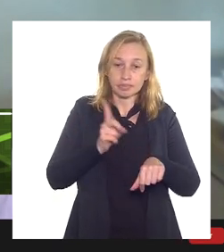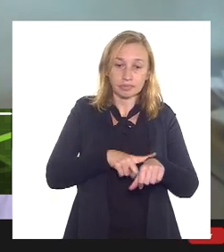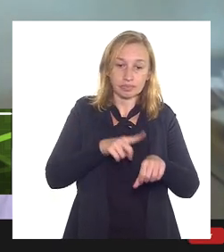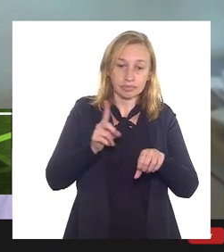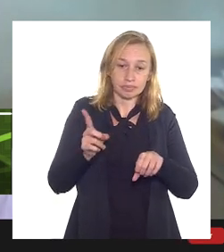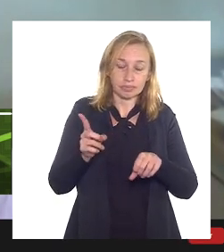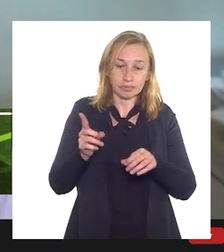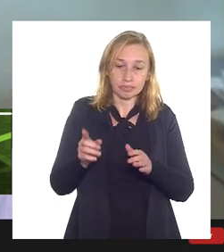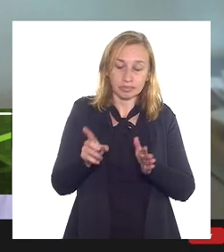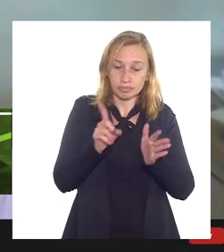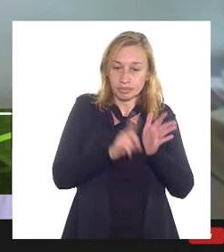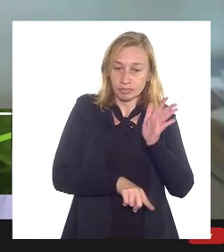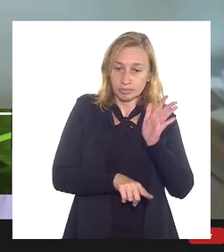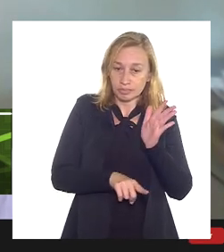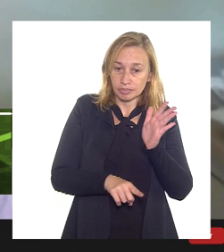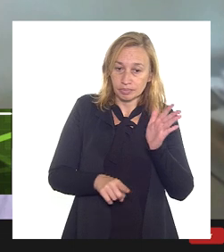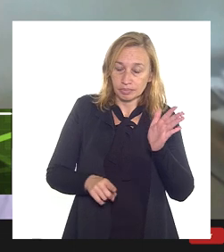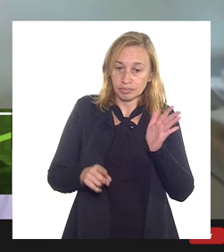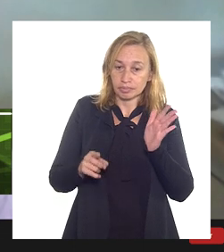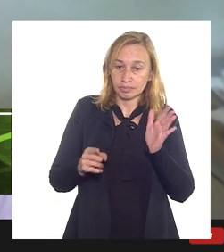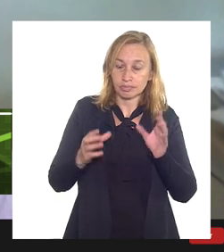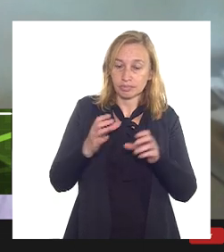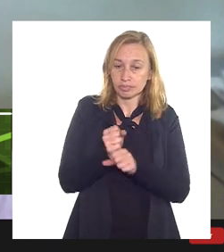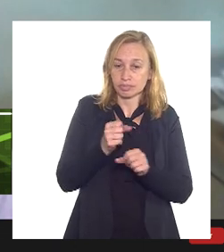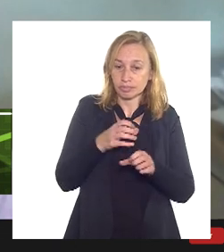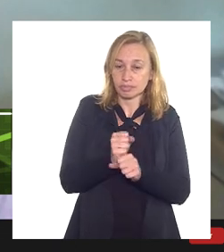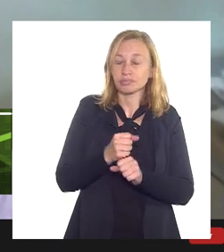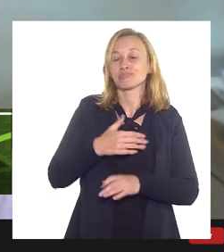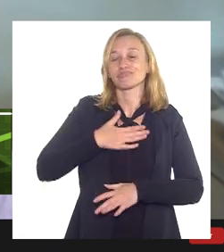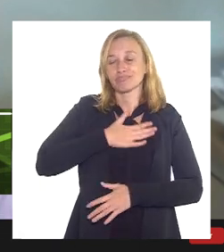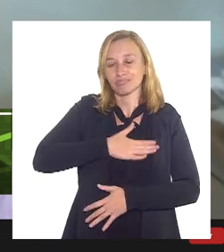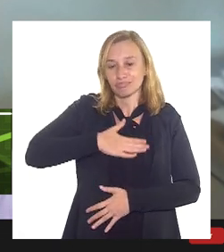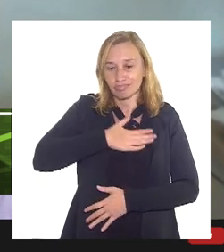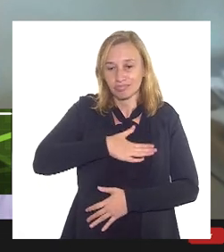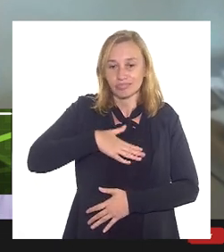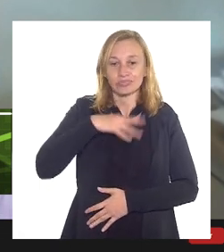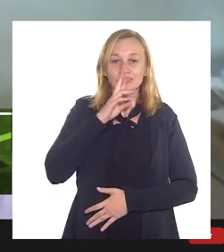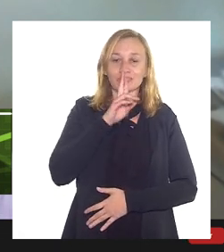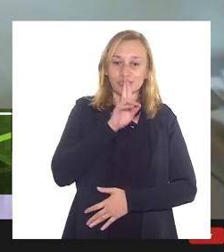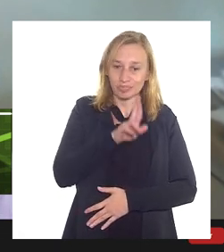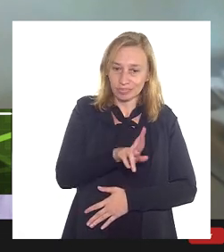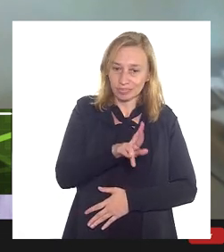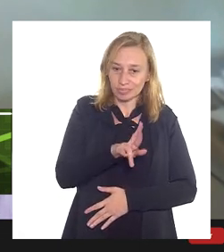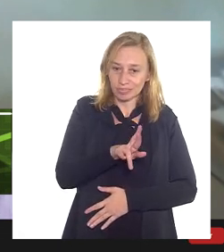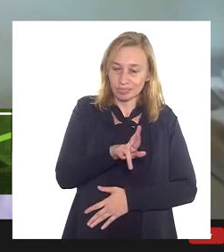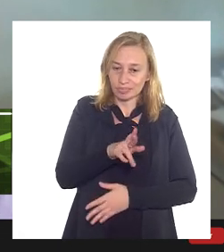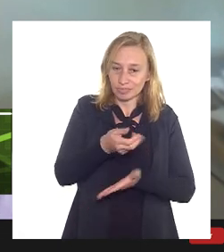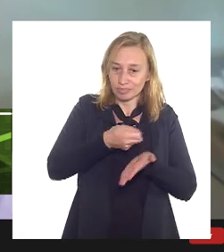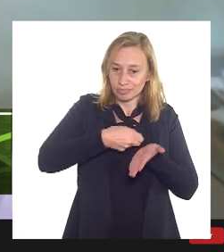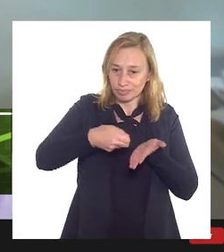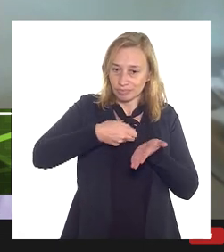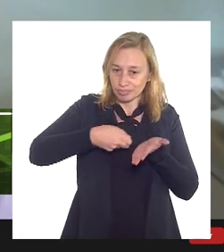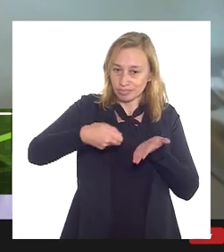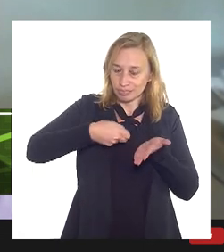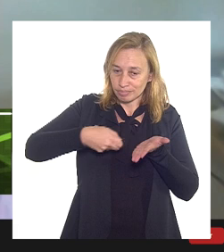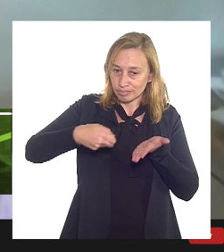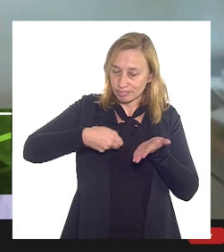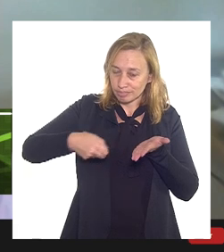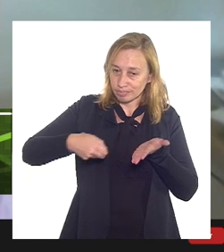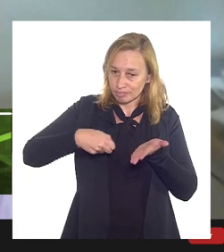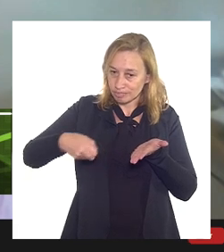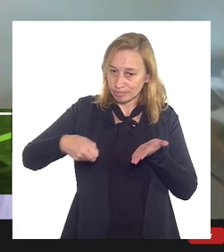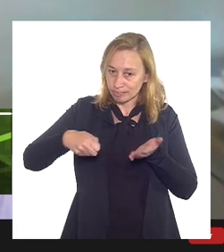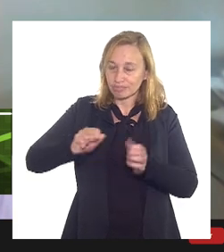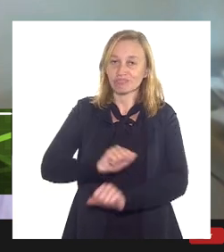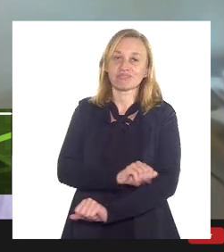abatimento do valor de compra eu gostaria de ter essas respostas por escrito para ficar